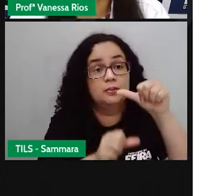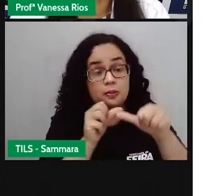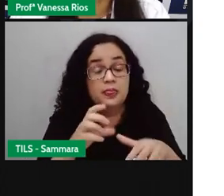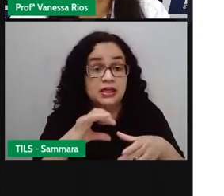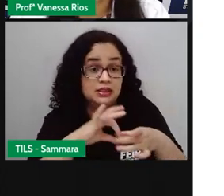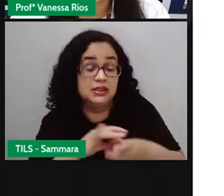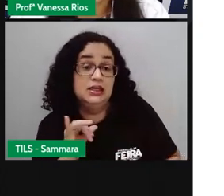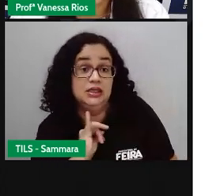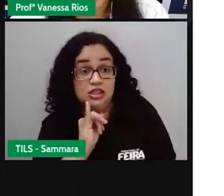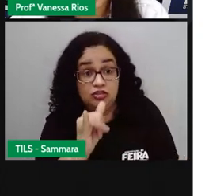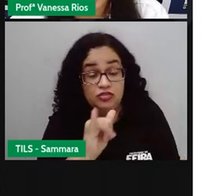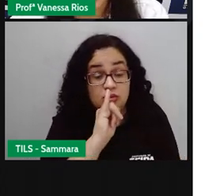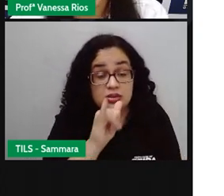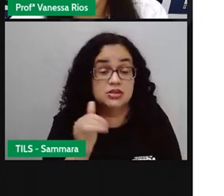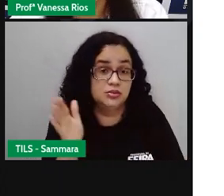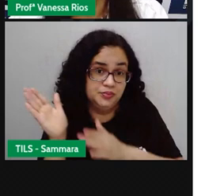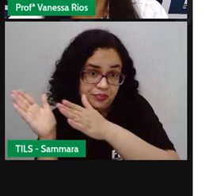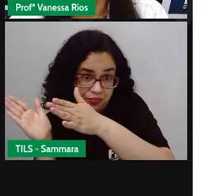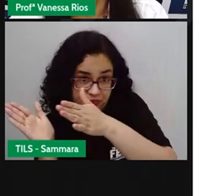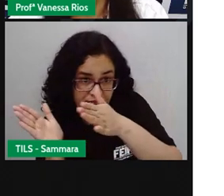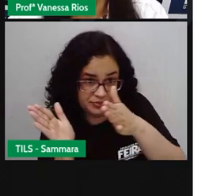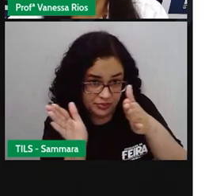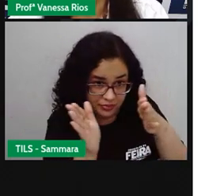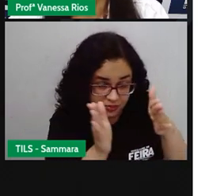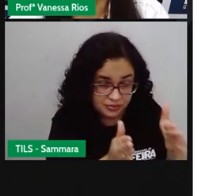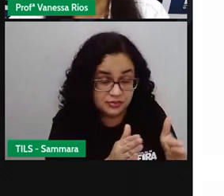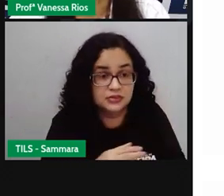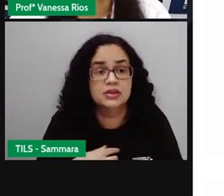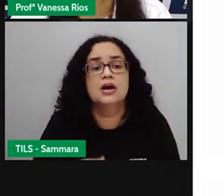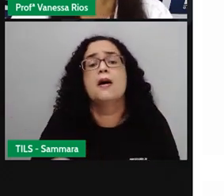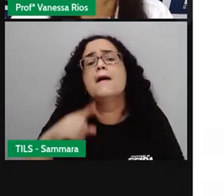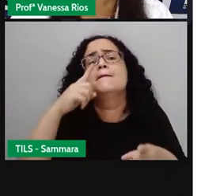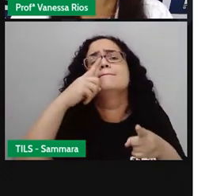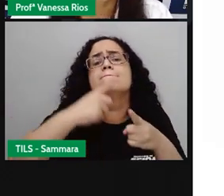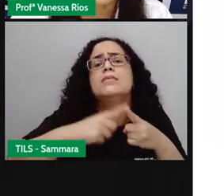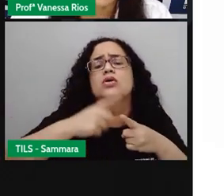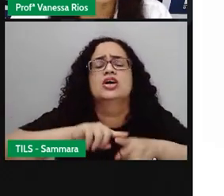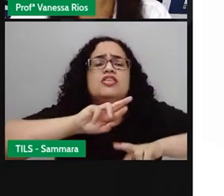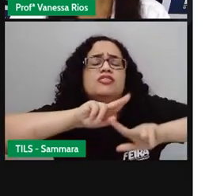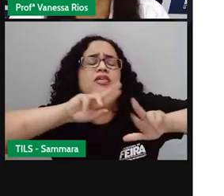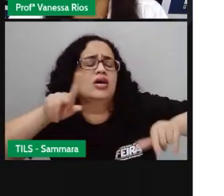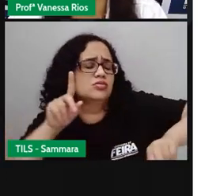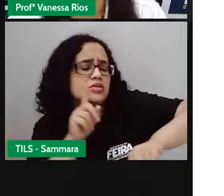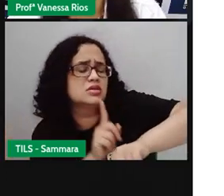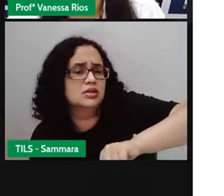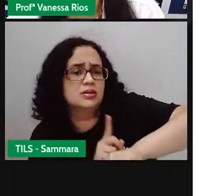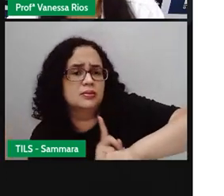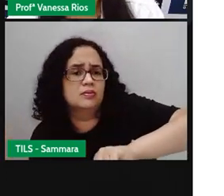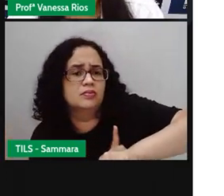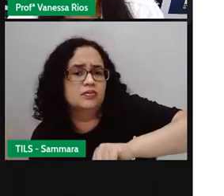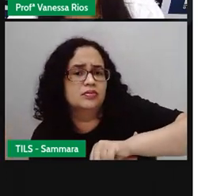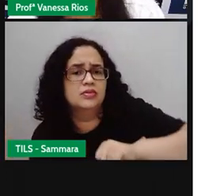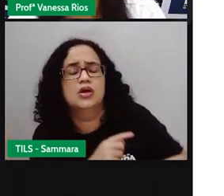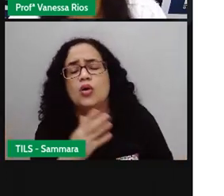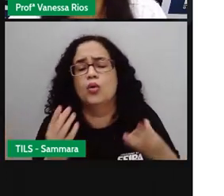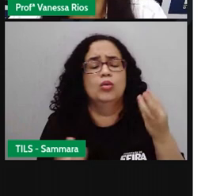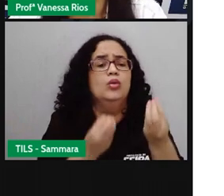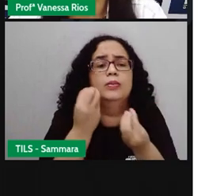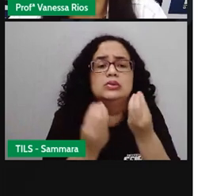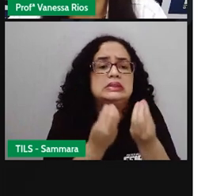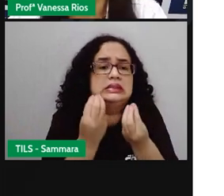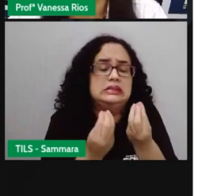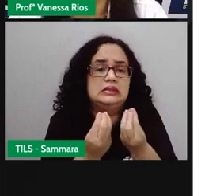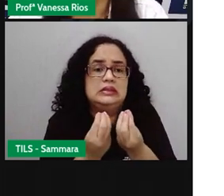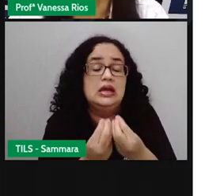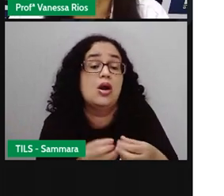informação que quer ser passada. Então, ah, por que que existem vários tempos? E por que existem vários modos? E